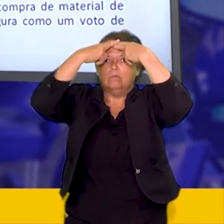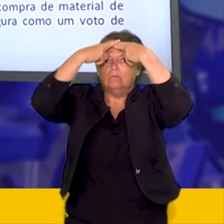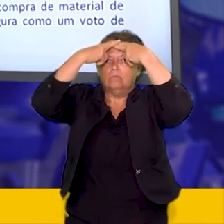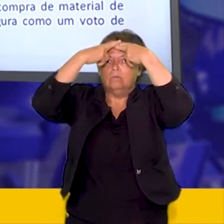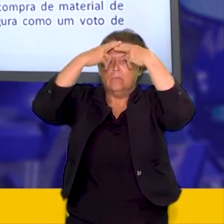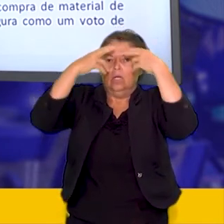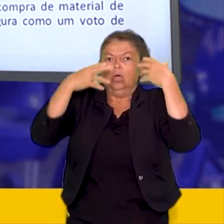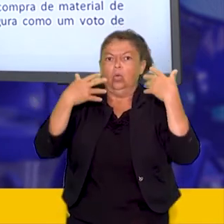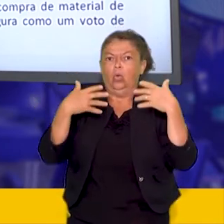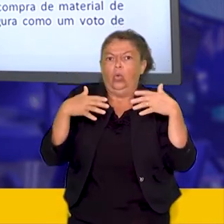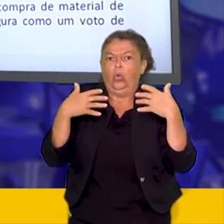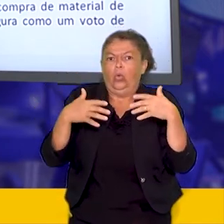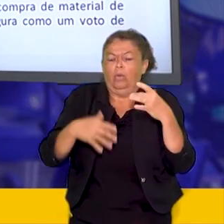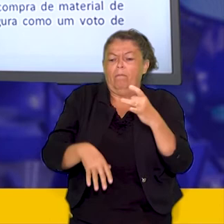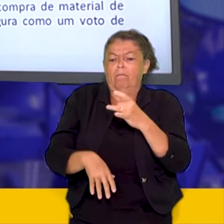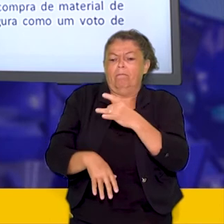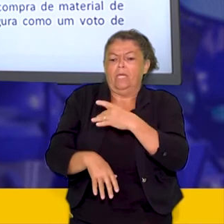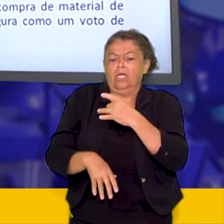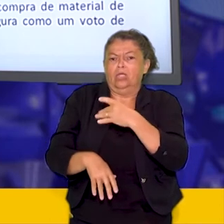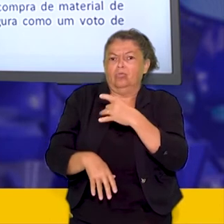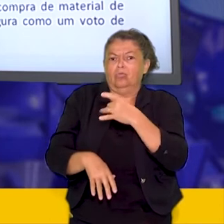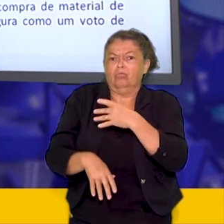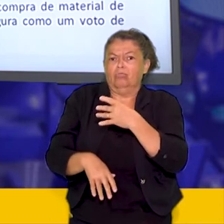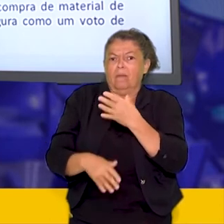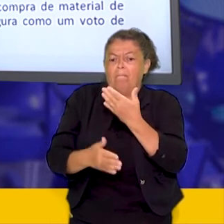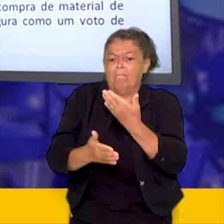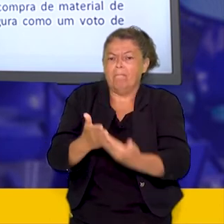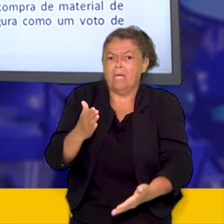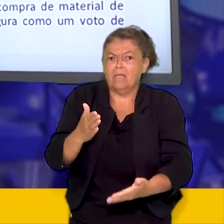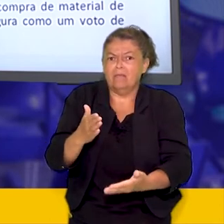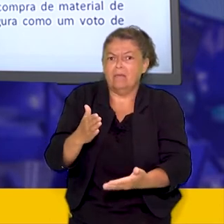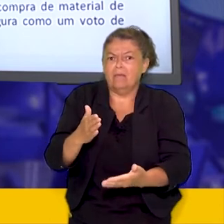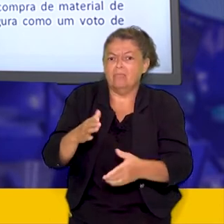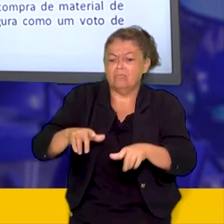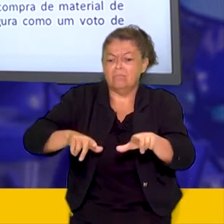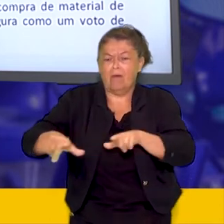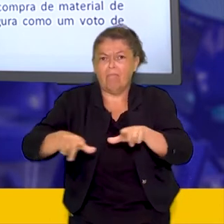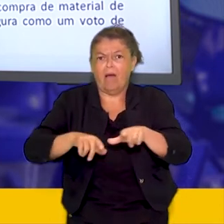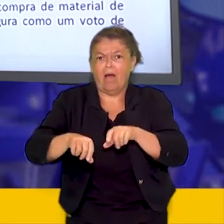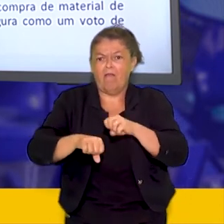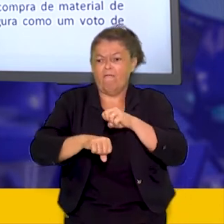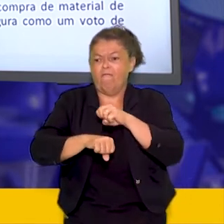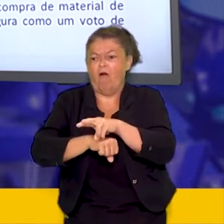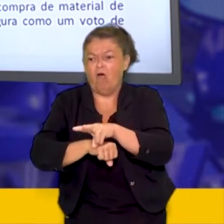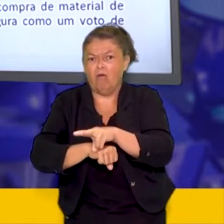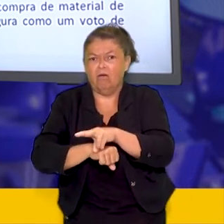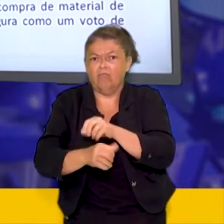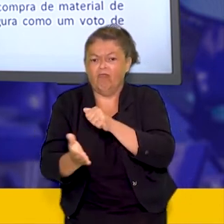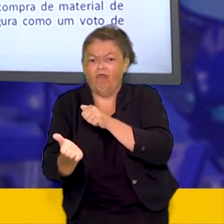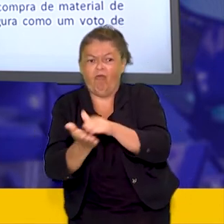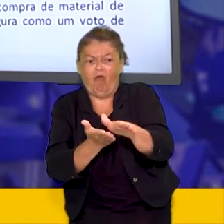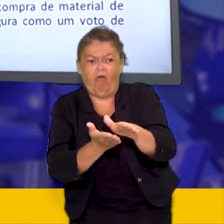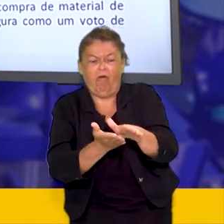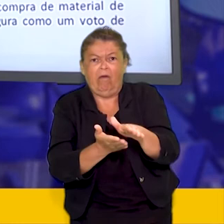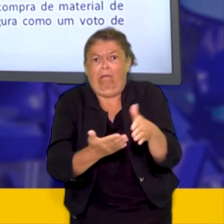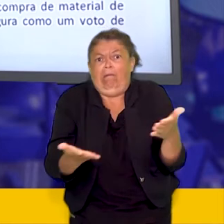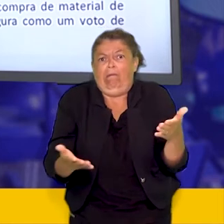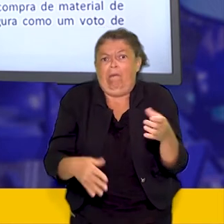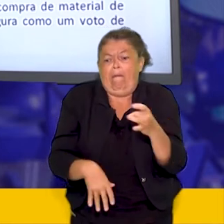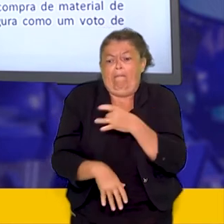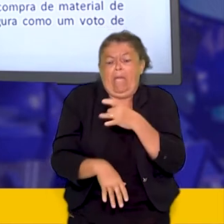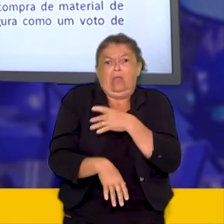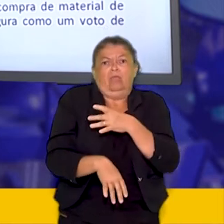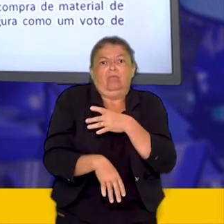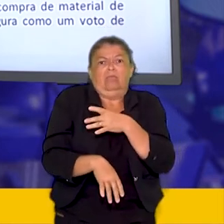o emprego o emprego muitas vezes conseguido por